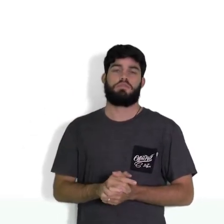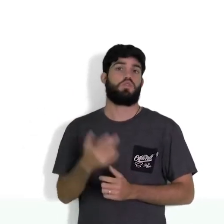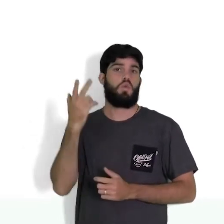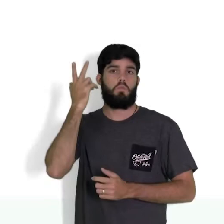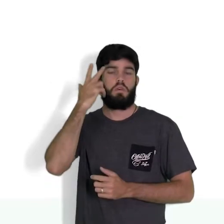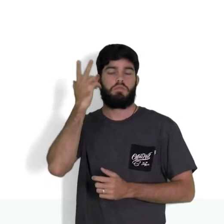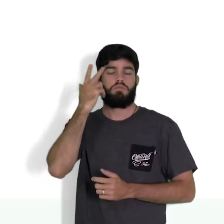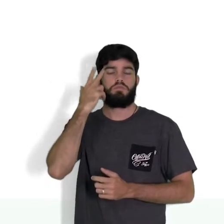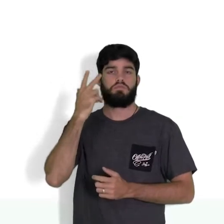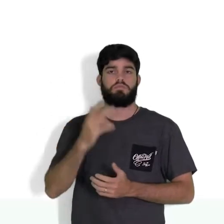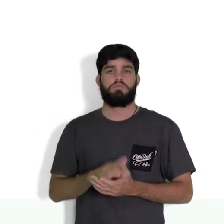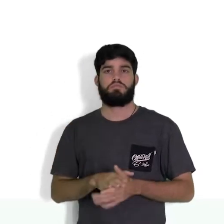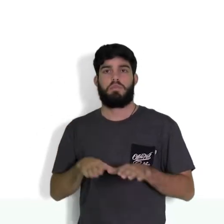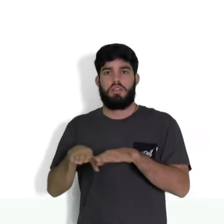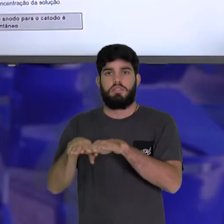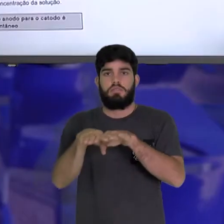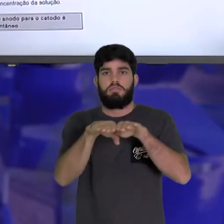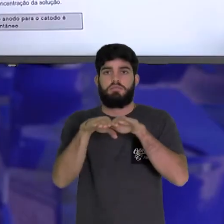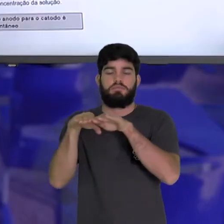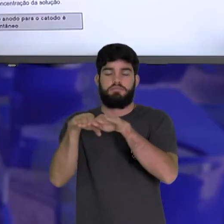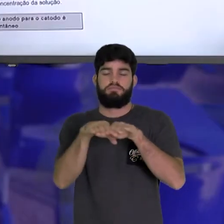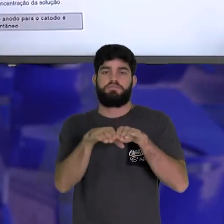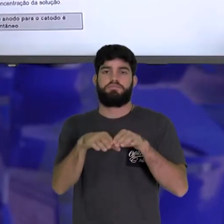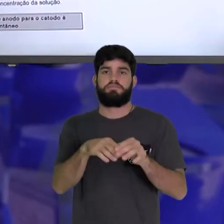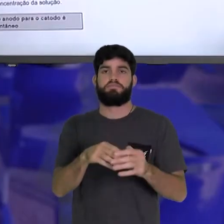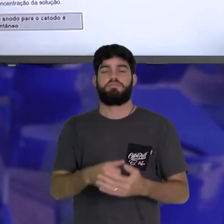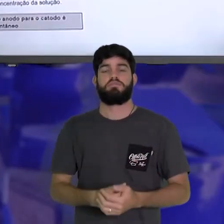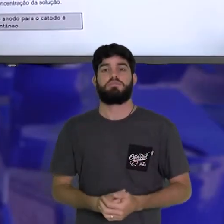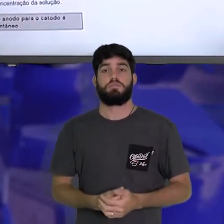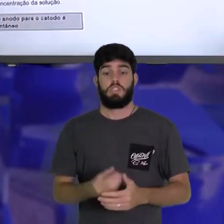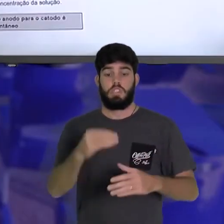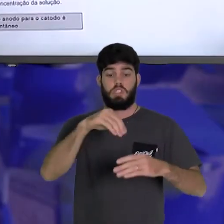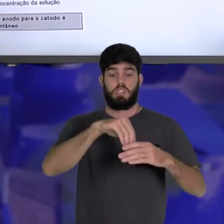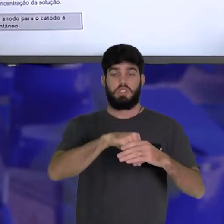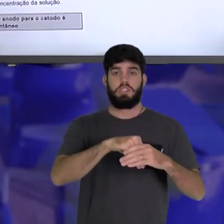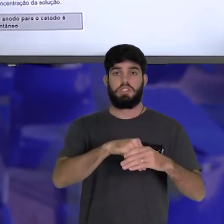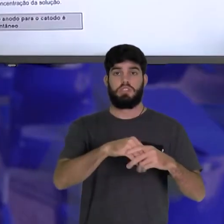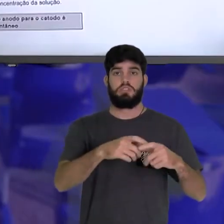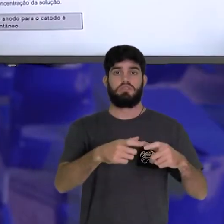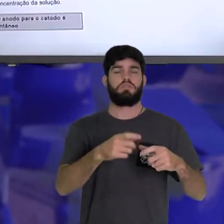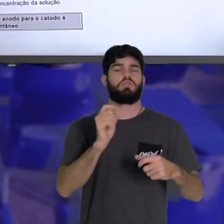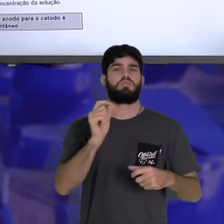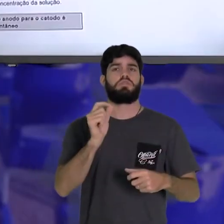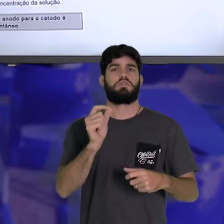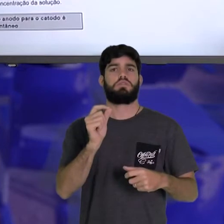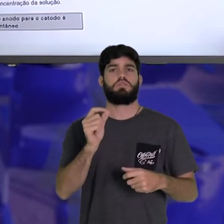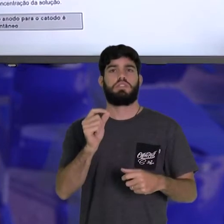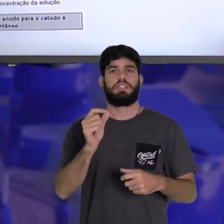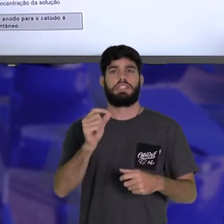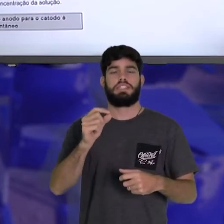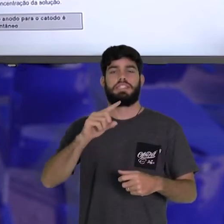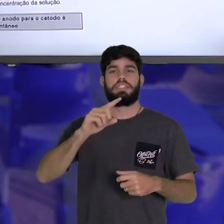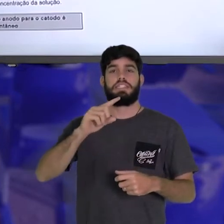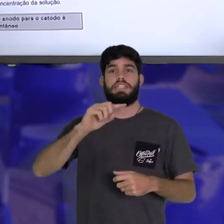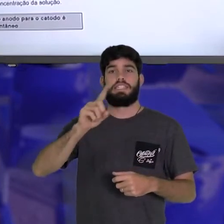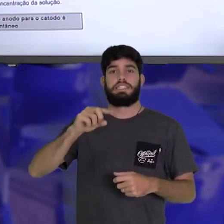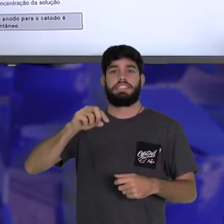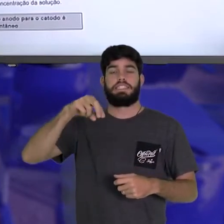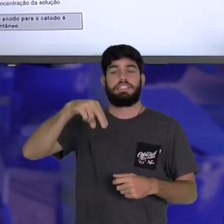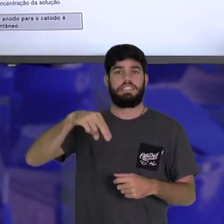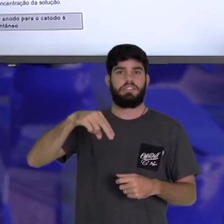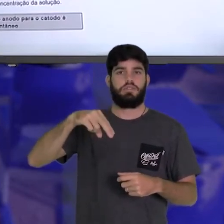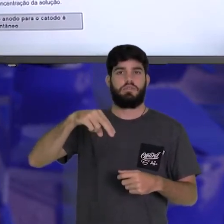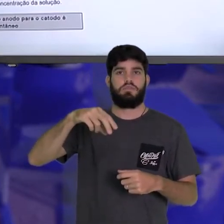Dentro desse becker com sulfato de zinco, a gente coloca uma placa de zinco. Então, solução de